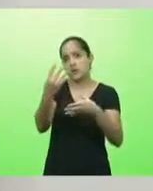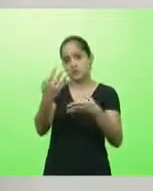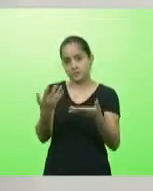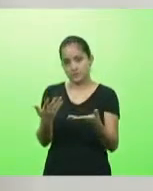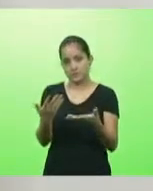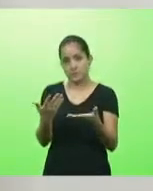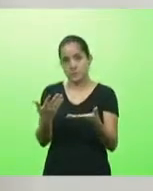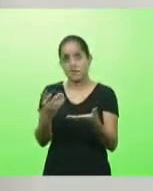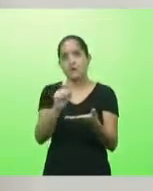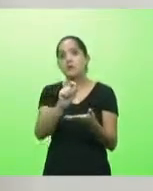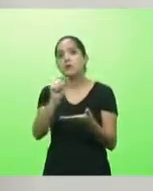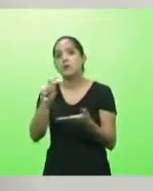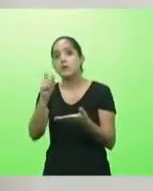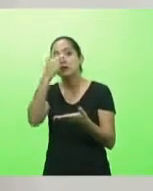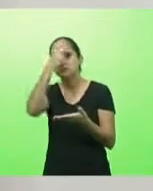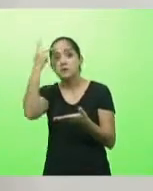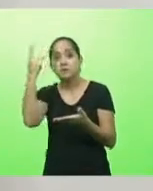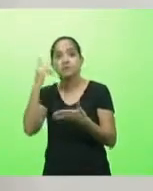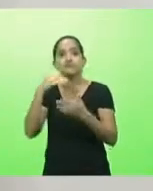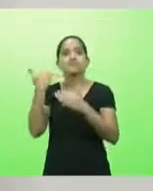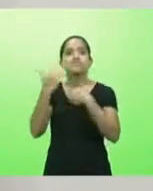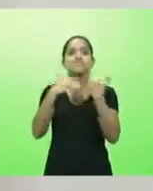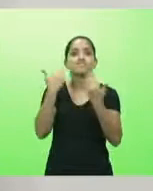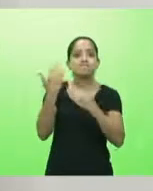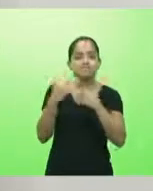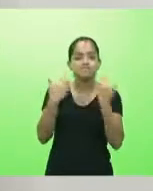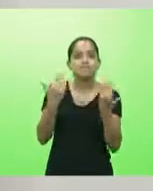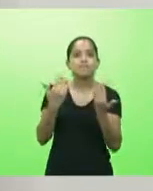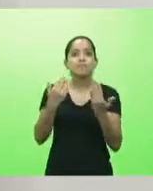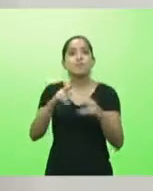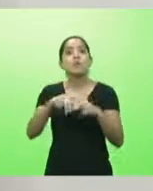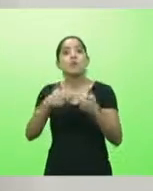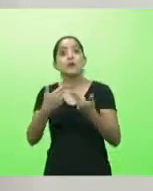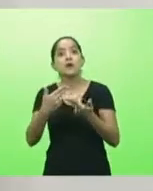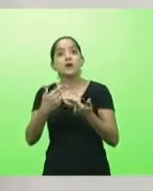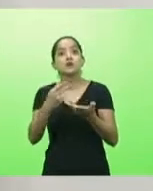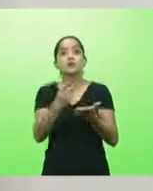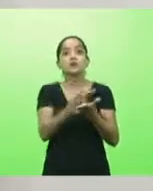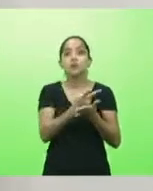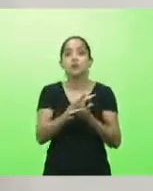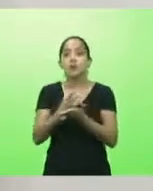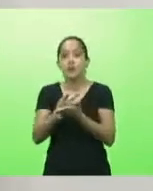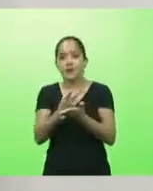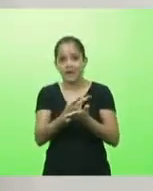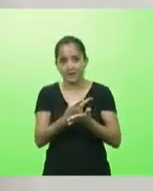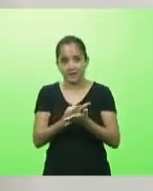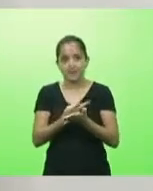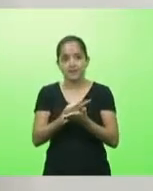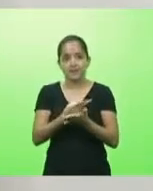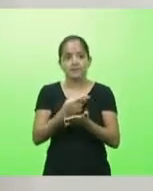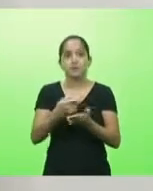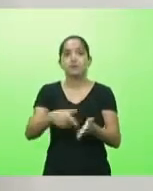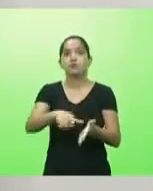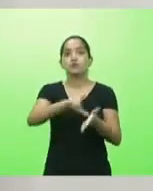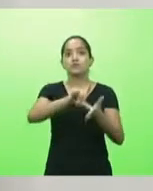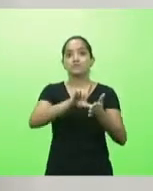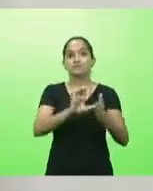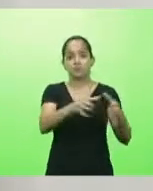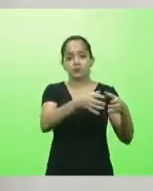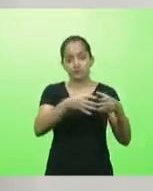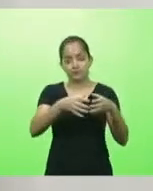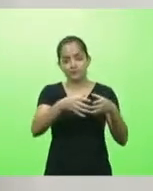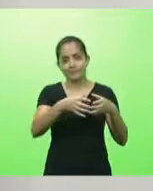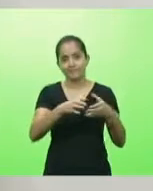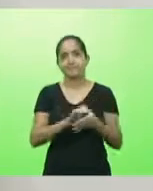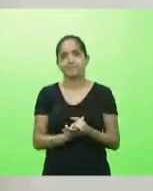que são as pessoas que morrem em decorrência do erro dos três primeiros grupos. Simplesmente isso, assim